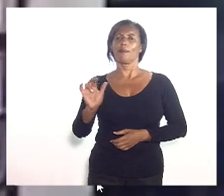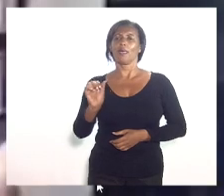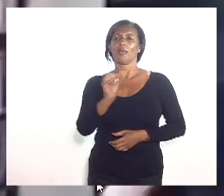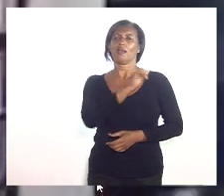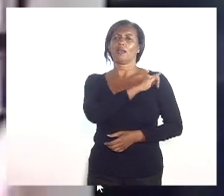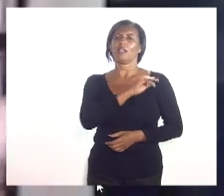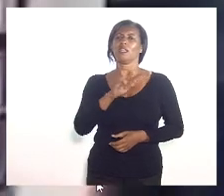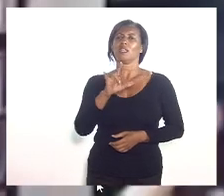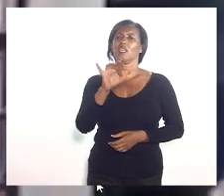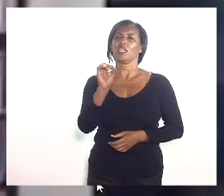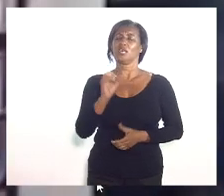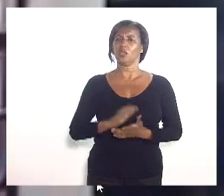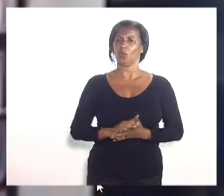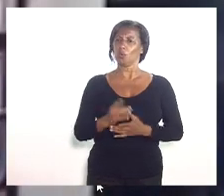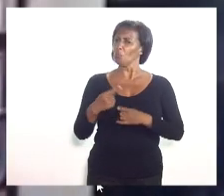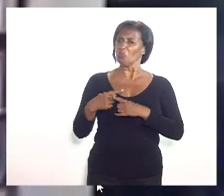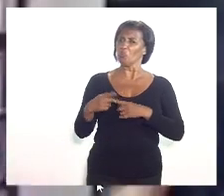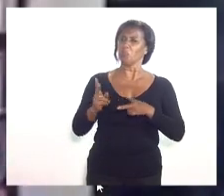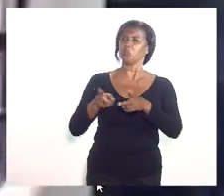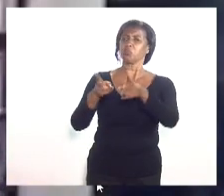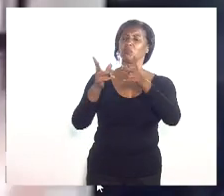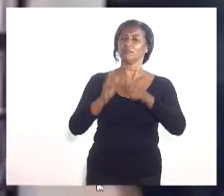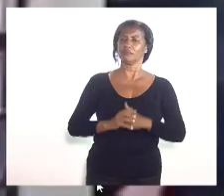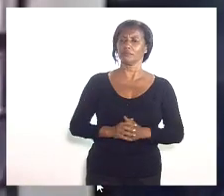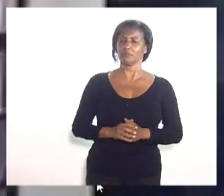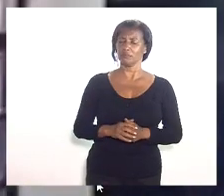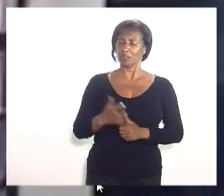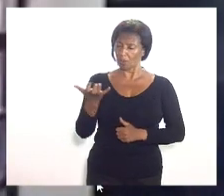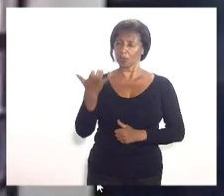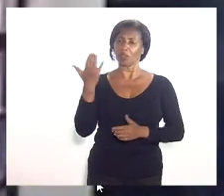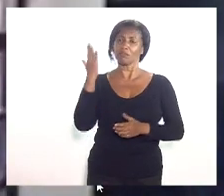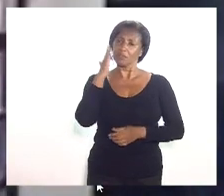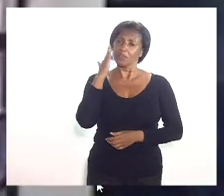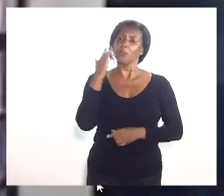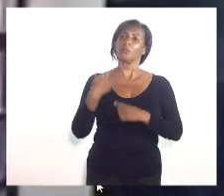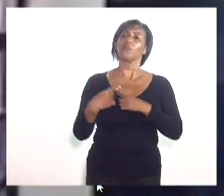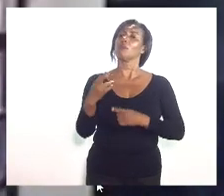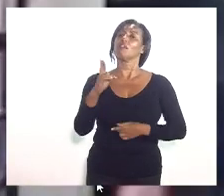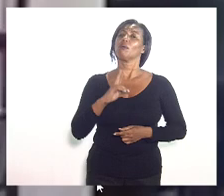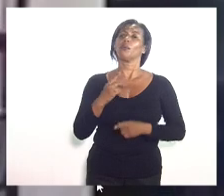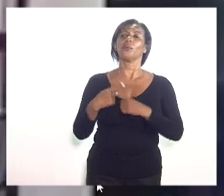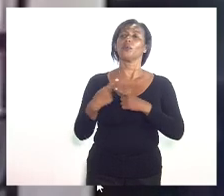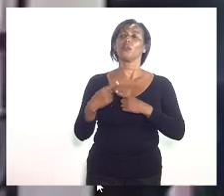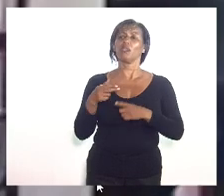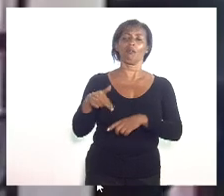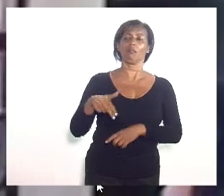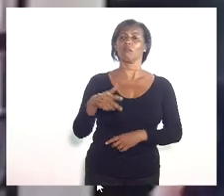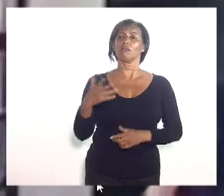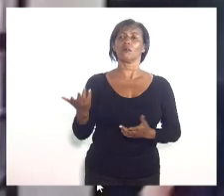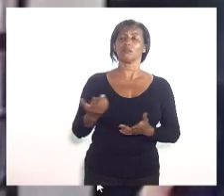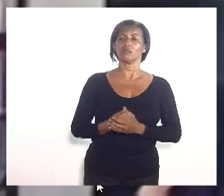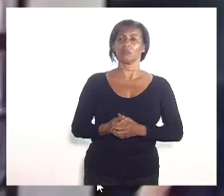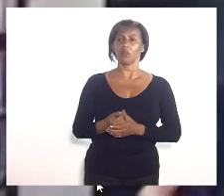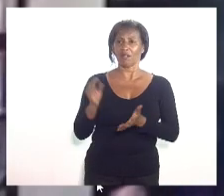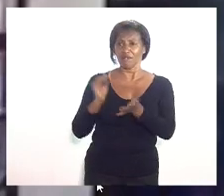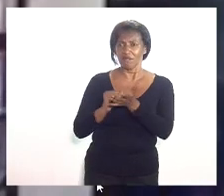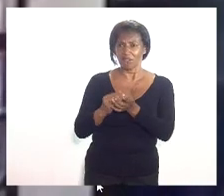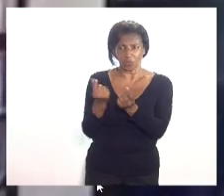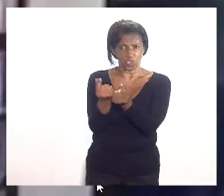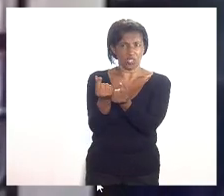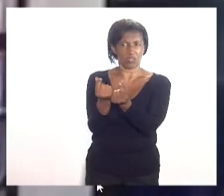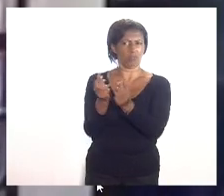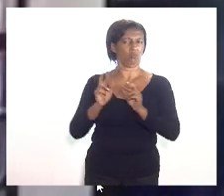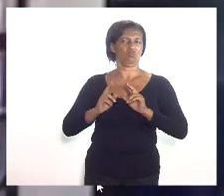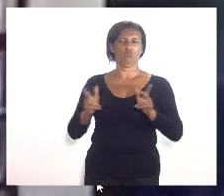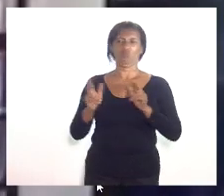aí por que que não anda eu quero saber por que que não anda não é não é a falta do dinheiro ou seja